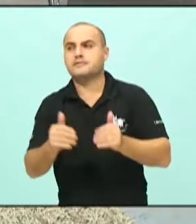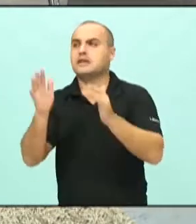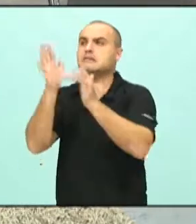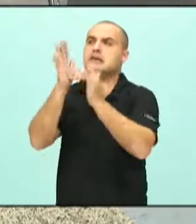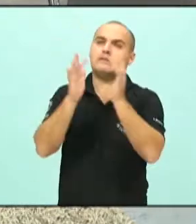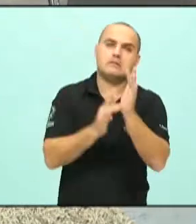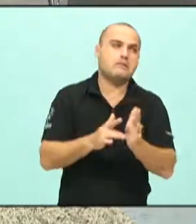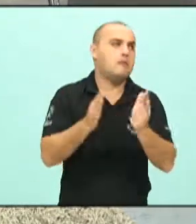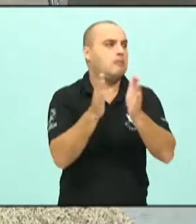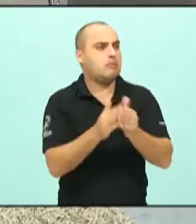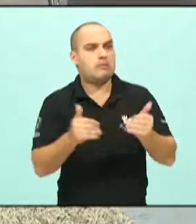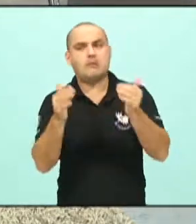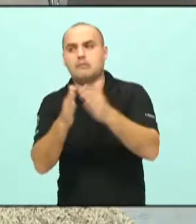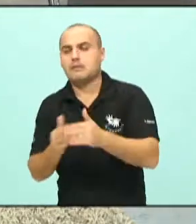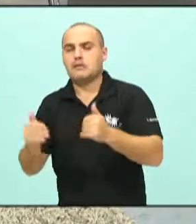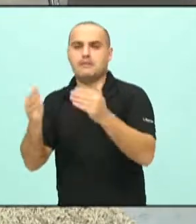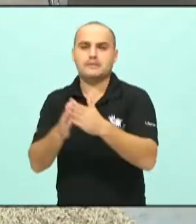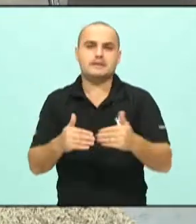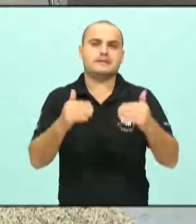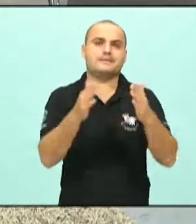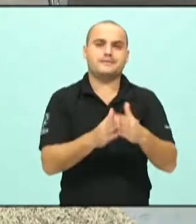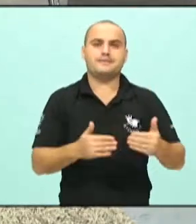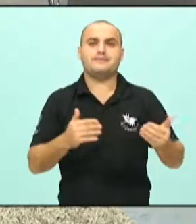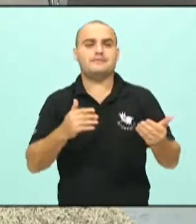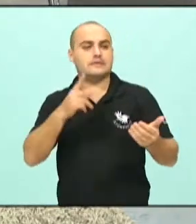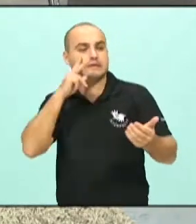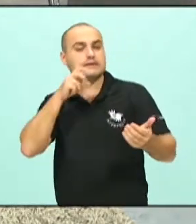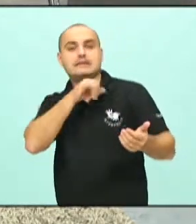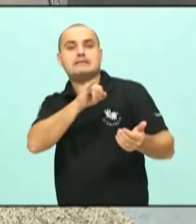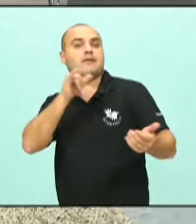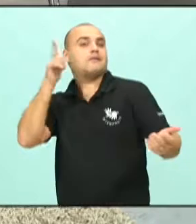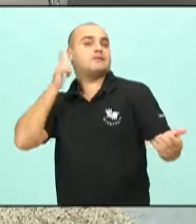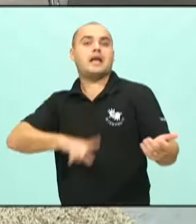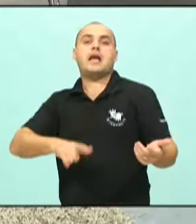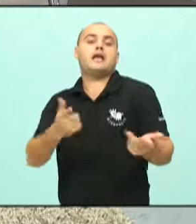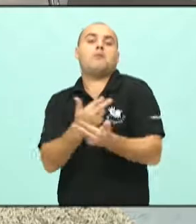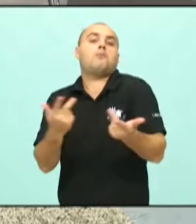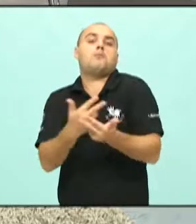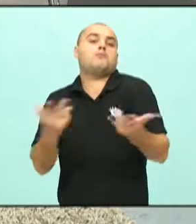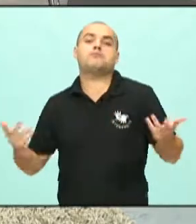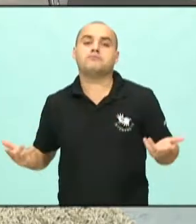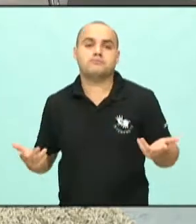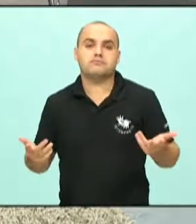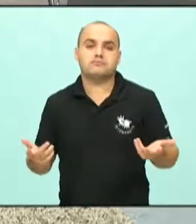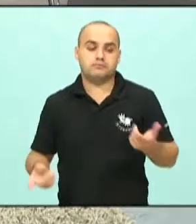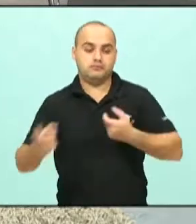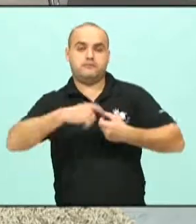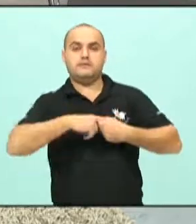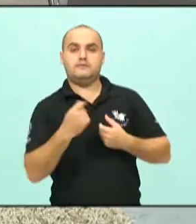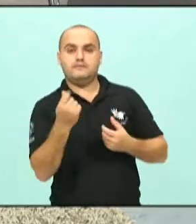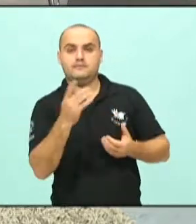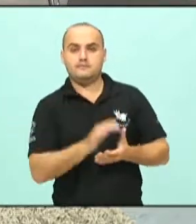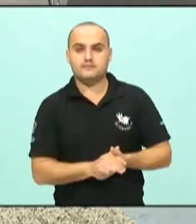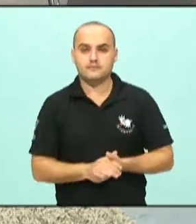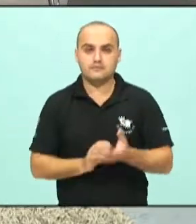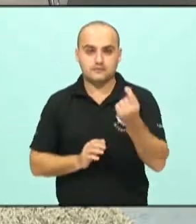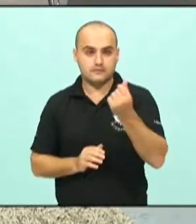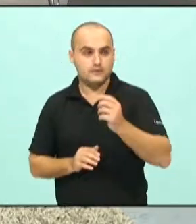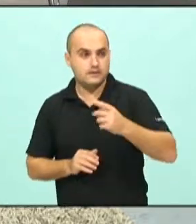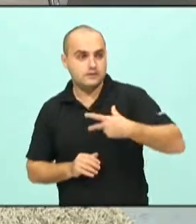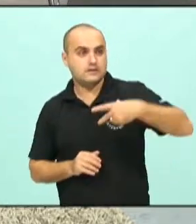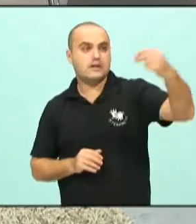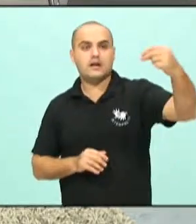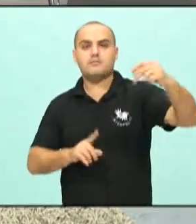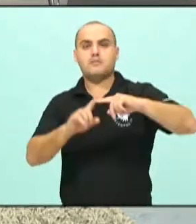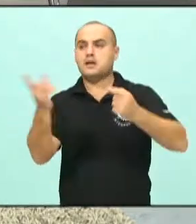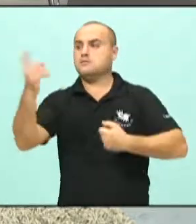e mais gente e tal, para ver se consegue alguma coisa de retorno para aplicar, quando o dinheiro saiu daqui. Exato.